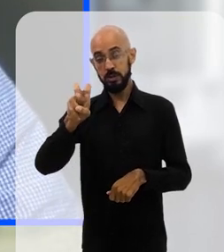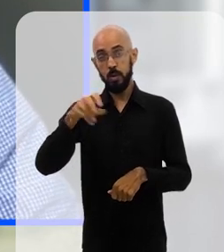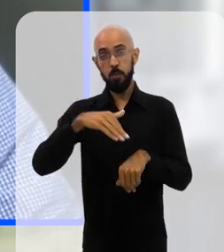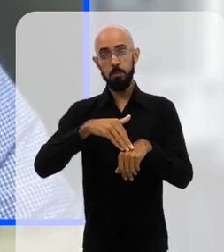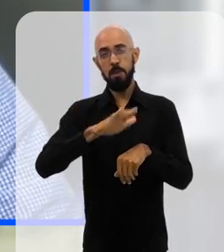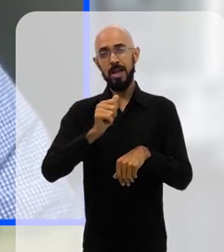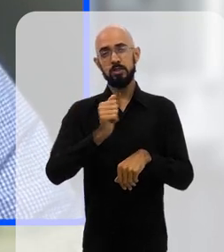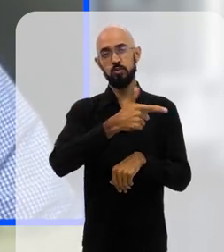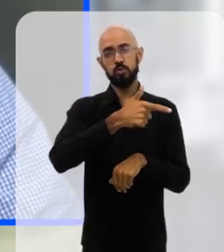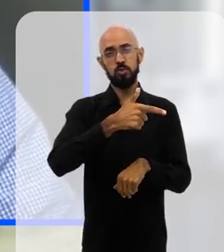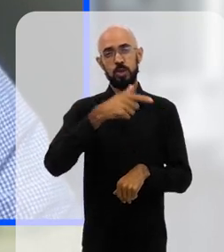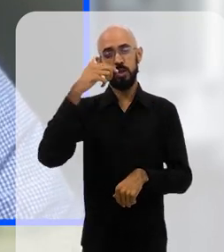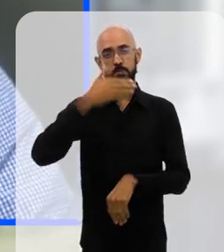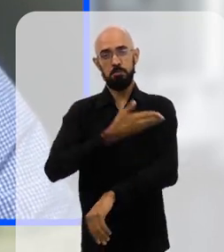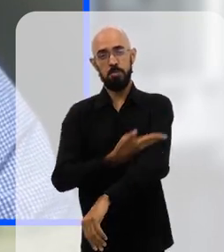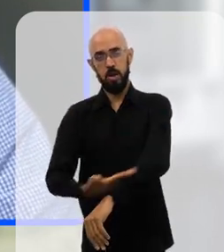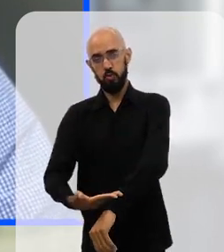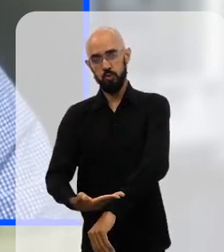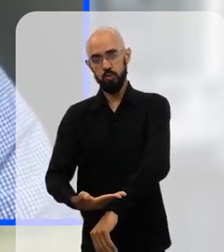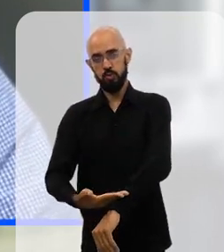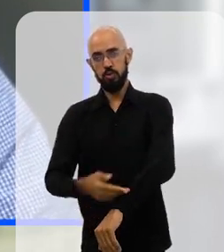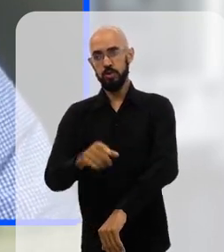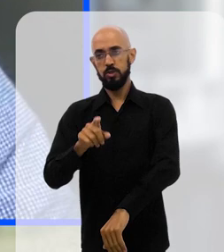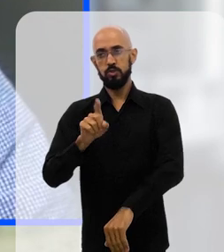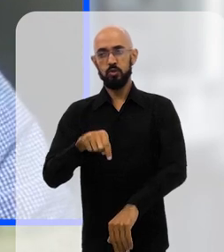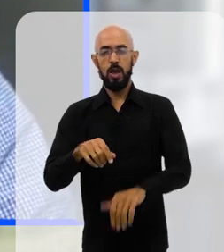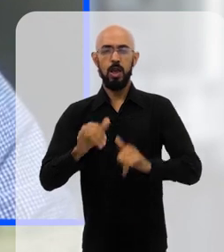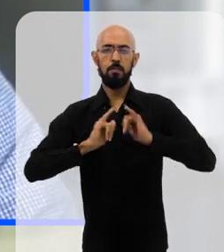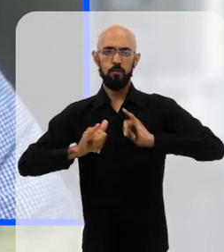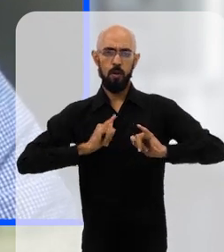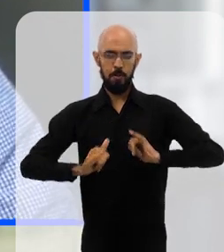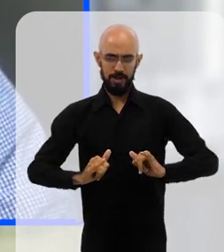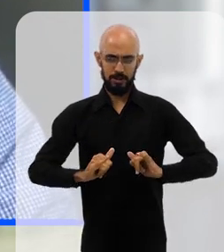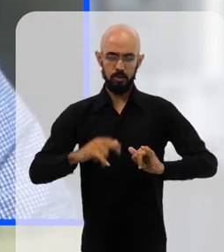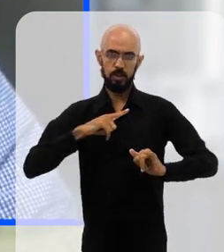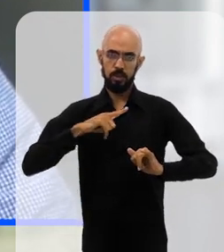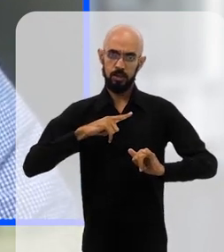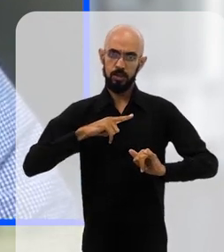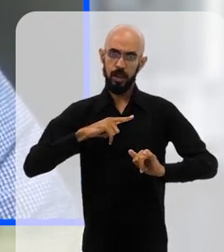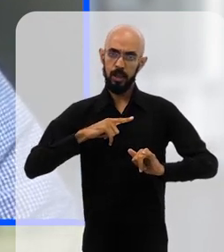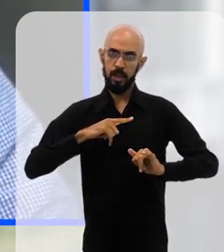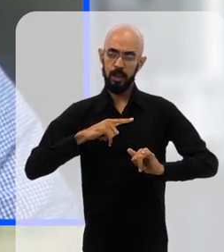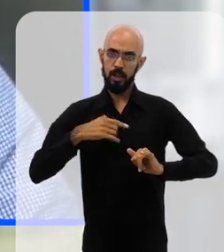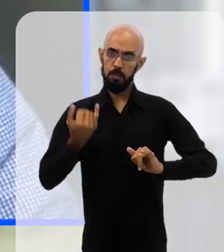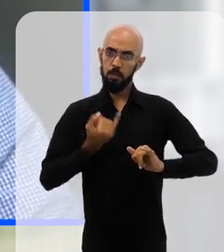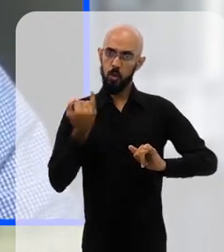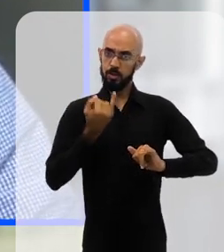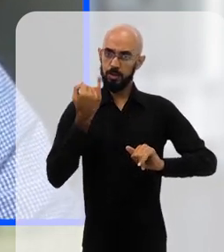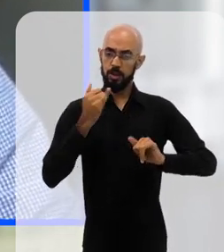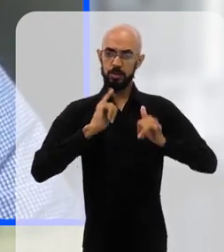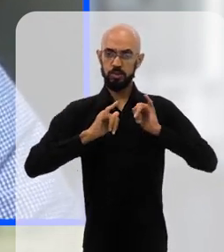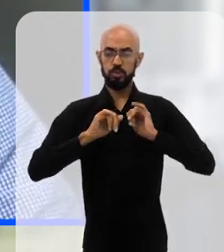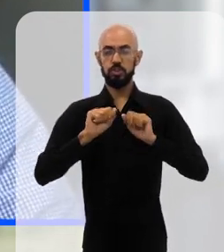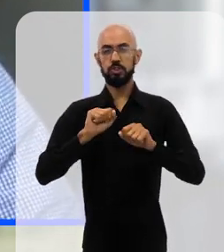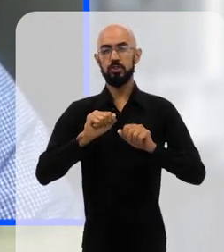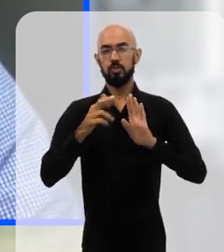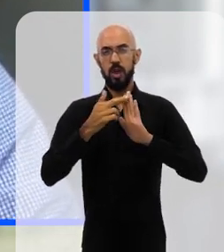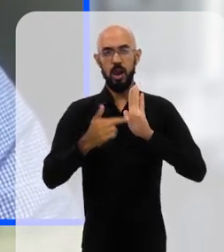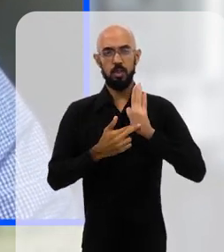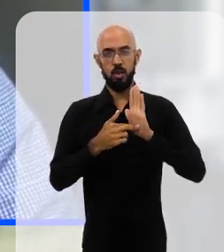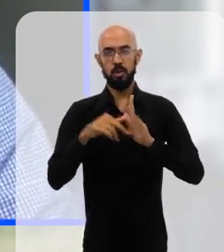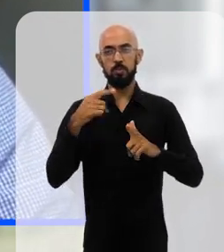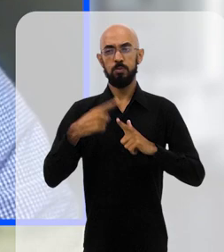entre pessoas brancas, então esse é um dado que é dado destaque no relatório, inclusive a OCDE também utilizou os dados dessa pesquisa